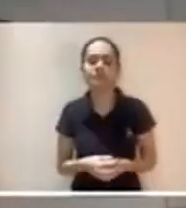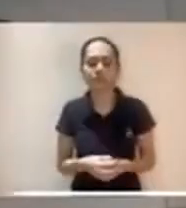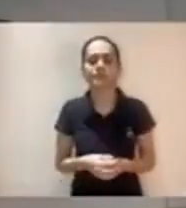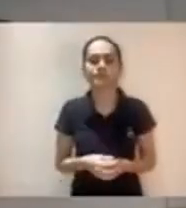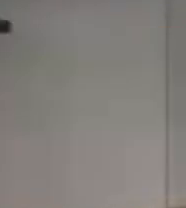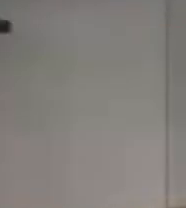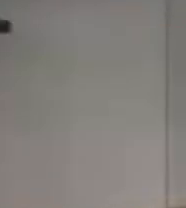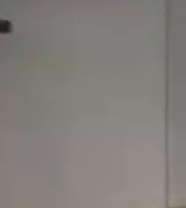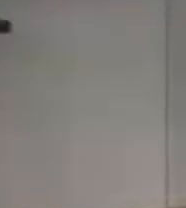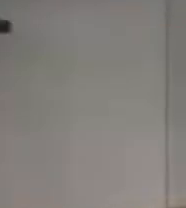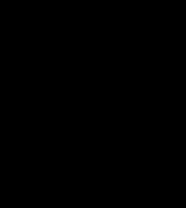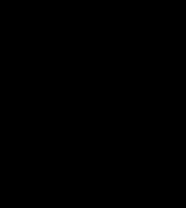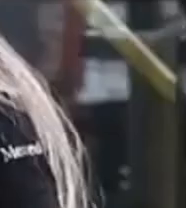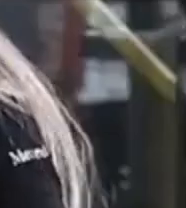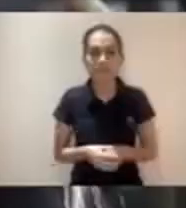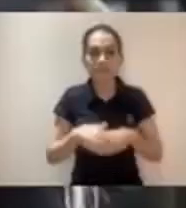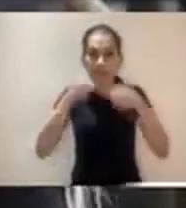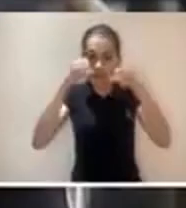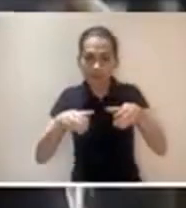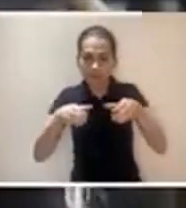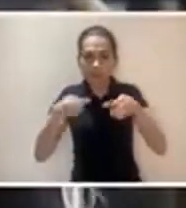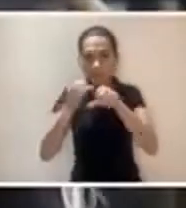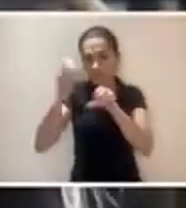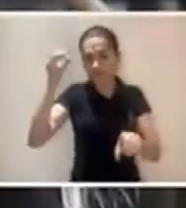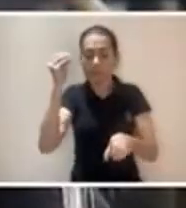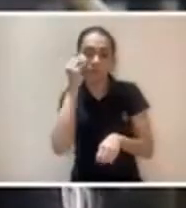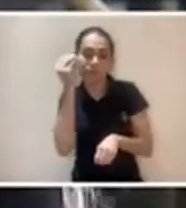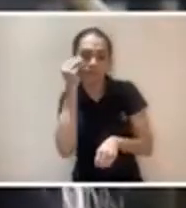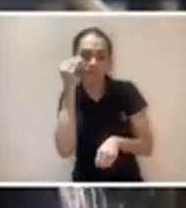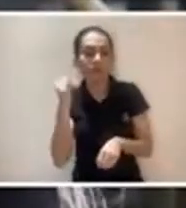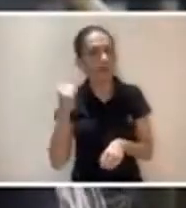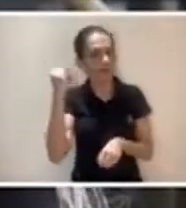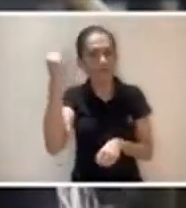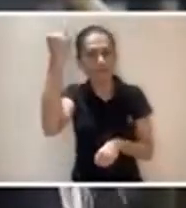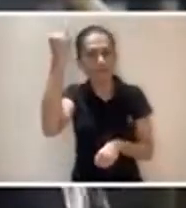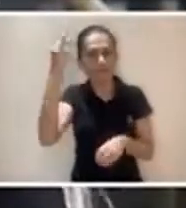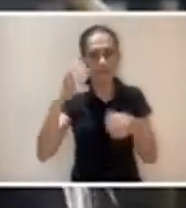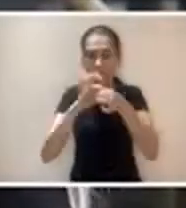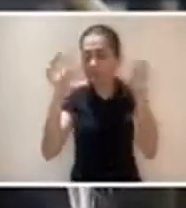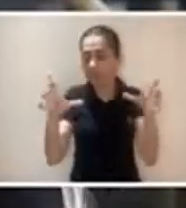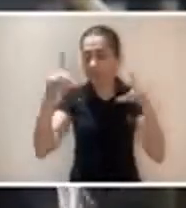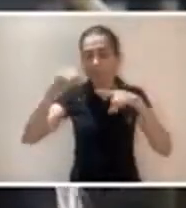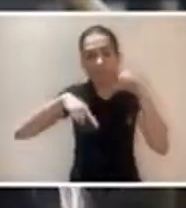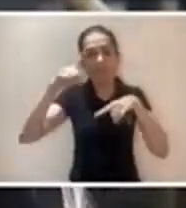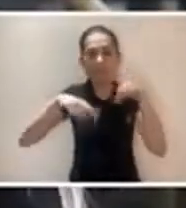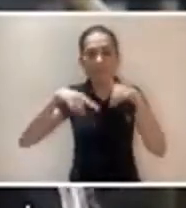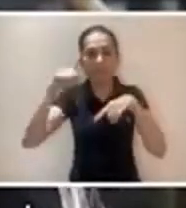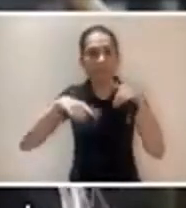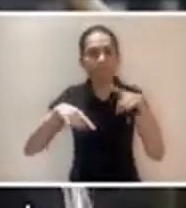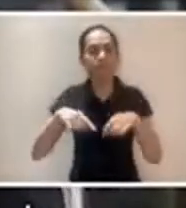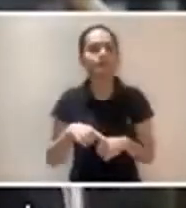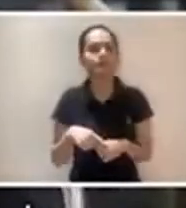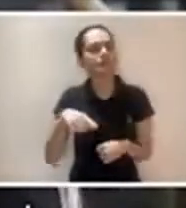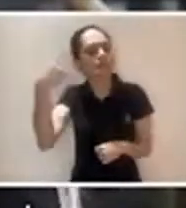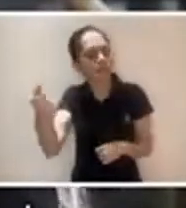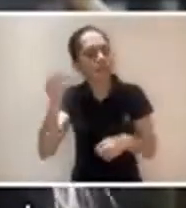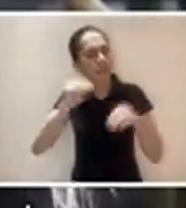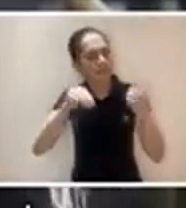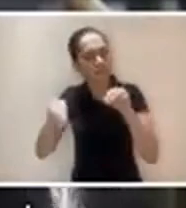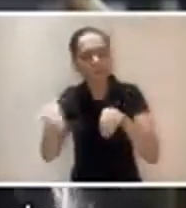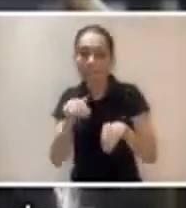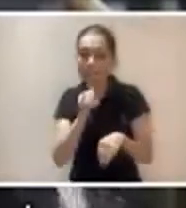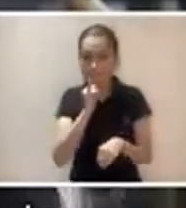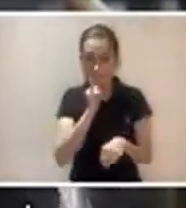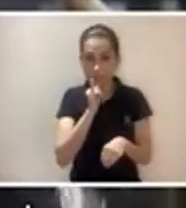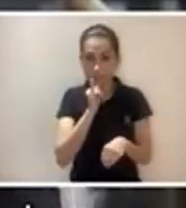transição do conhecimento de lá para cá. A engenharia de testes tem um papel fundamental na validação do produto. Após a montagem